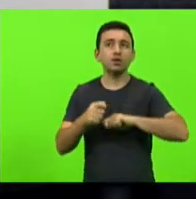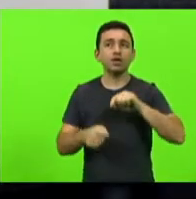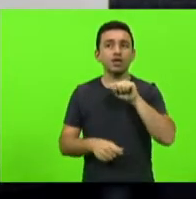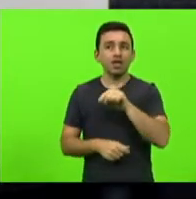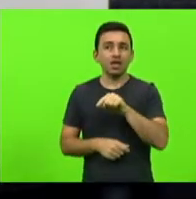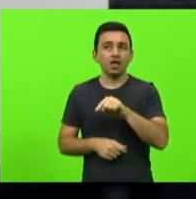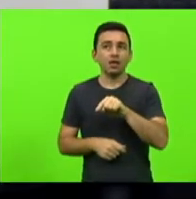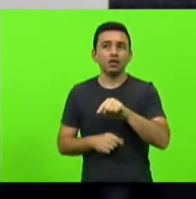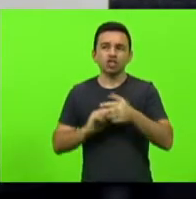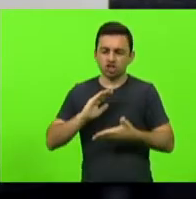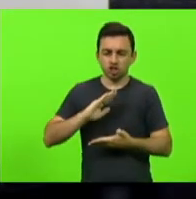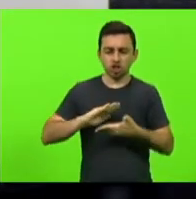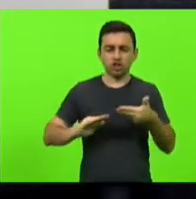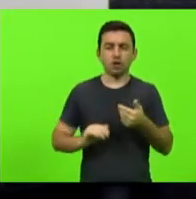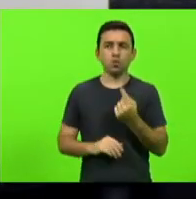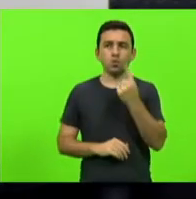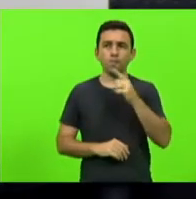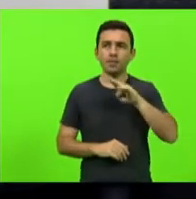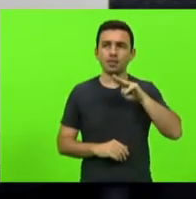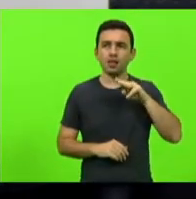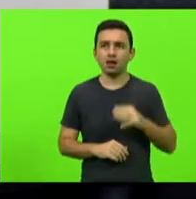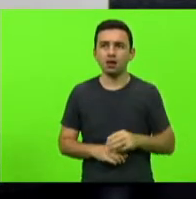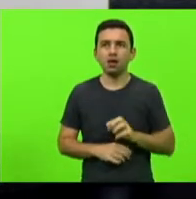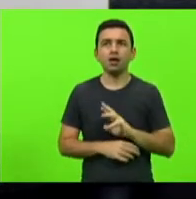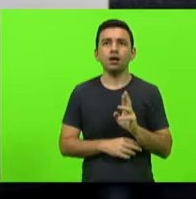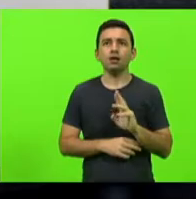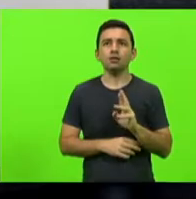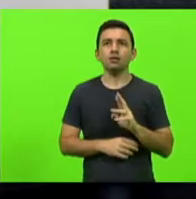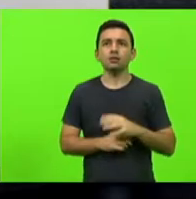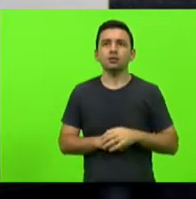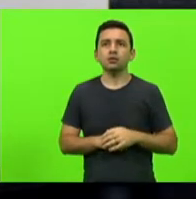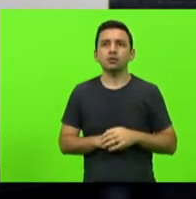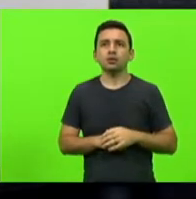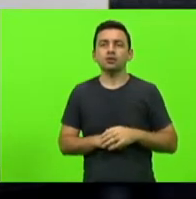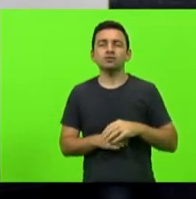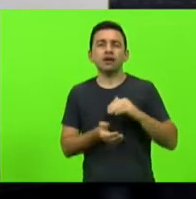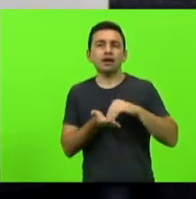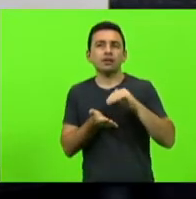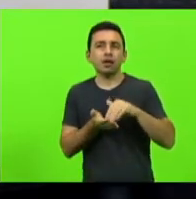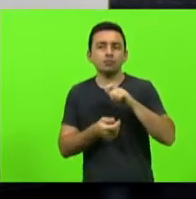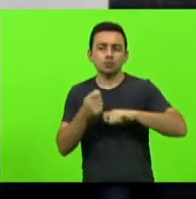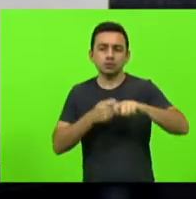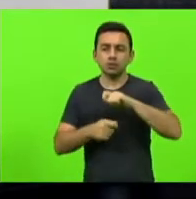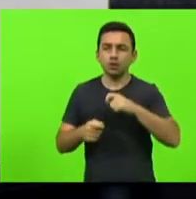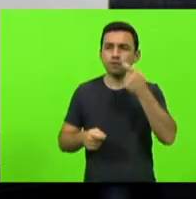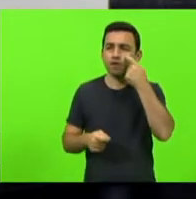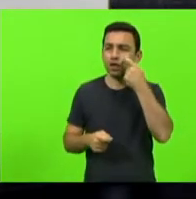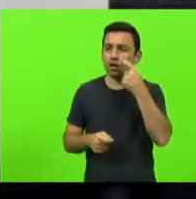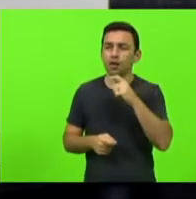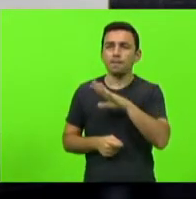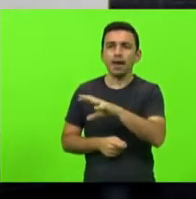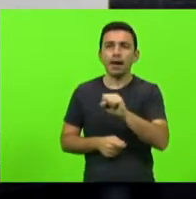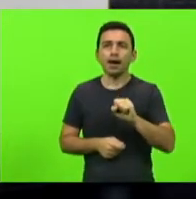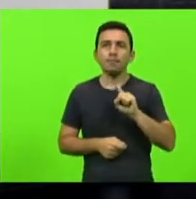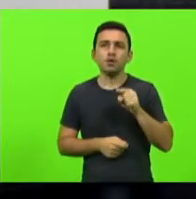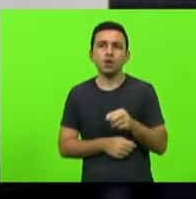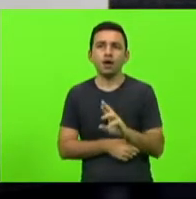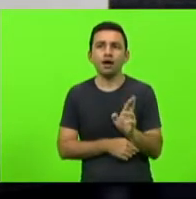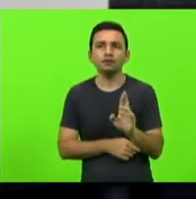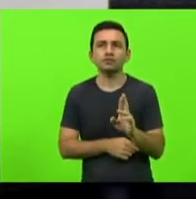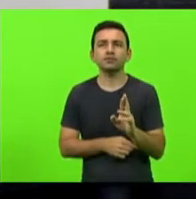mil reais do caixa do governo do cofre durante o dia o secretário de administração abre o cofre tira mil reais de despesa